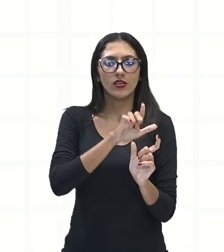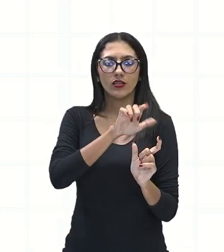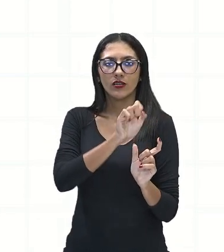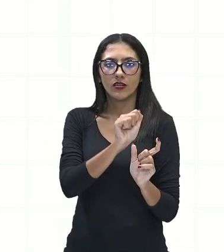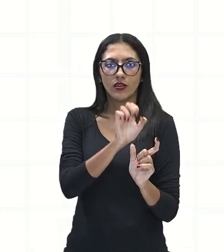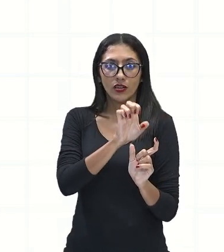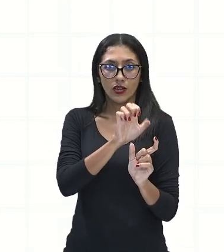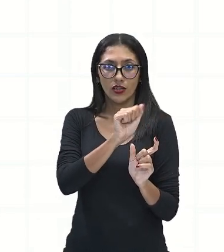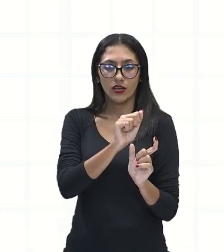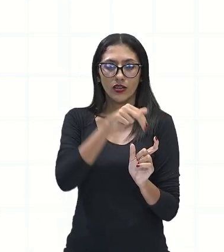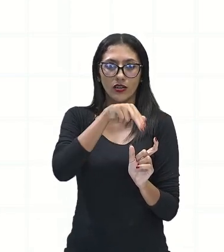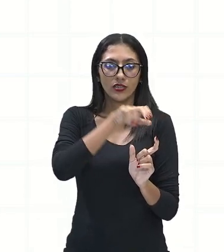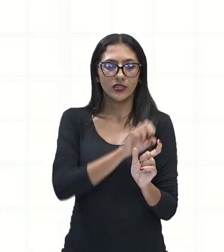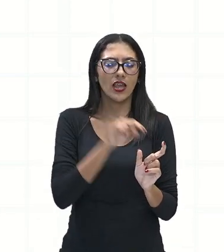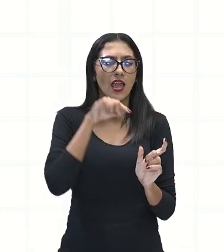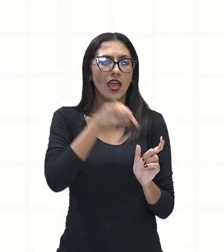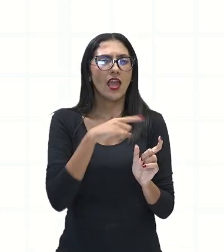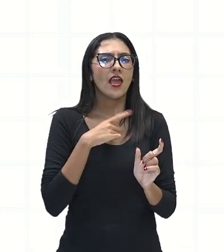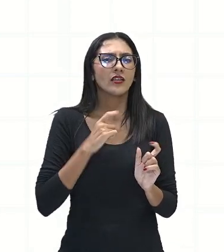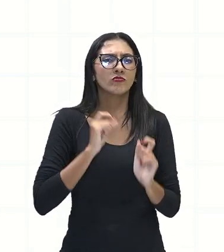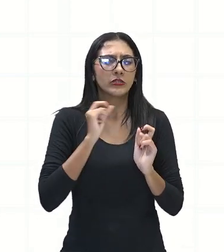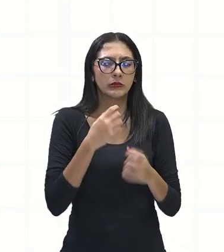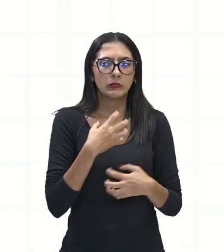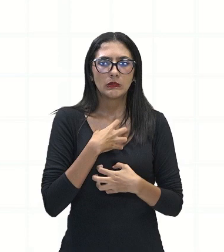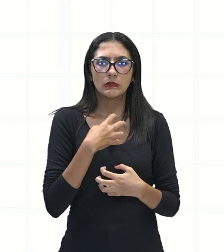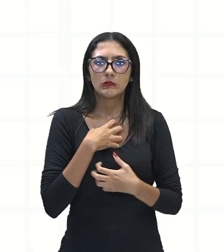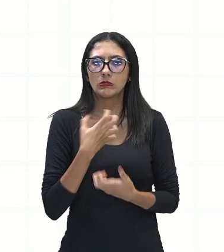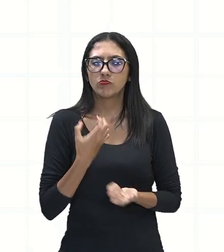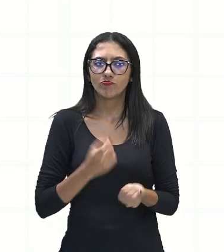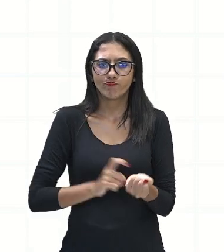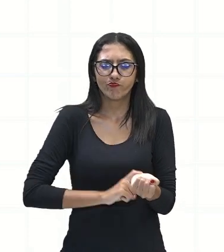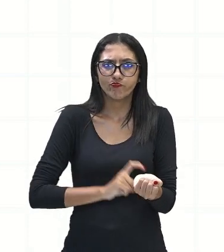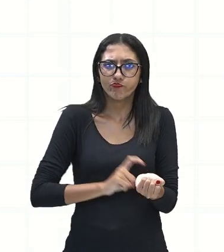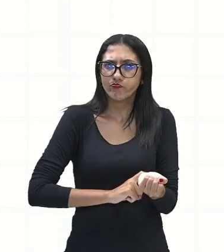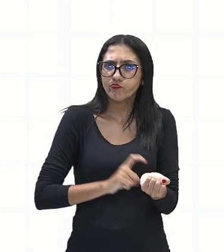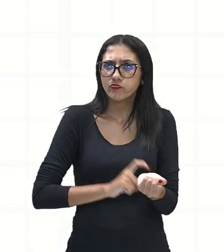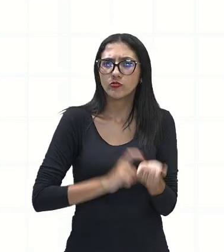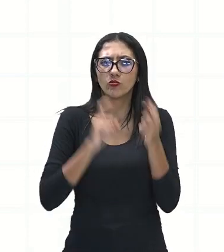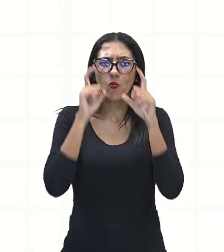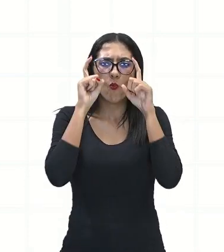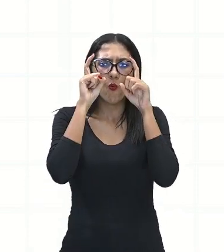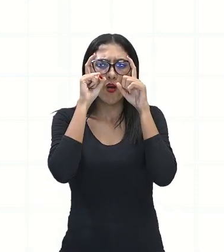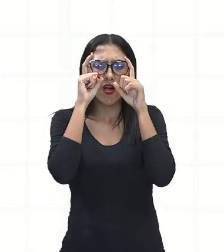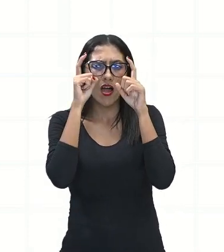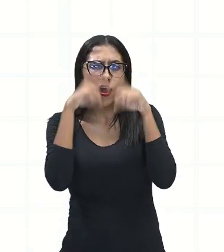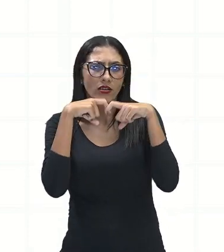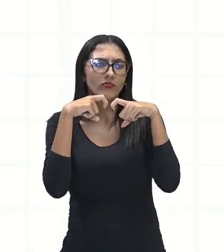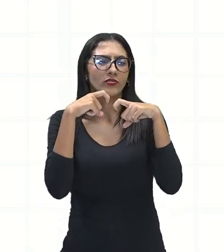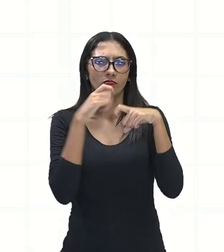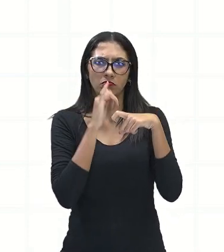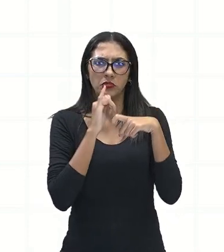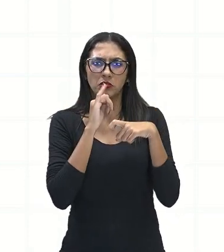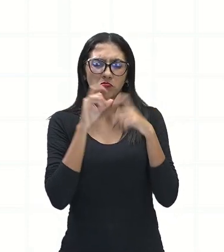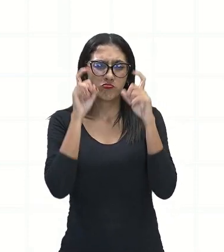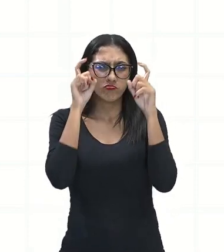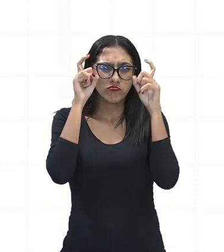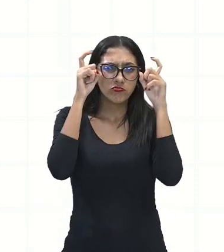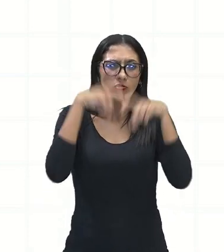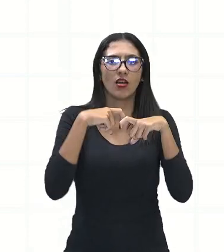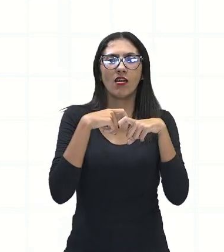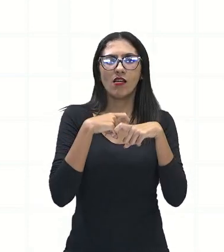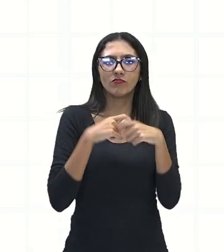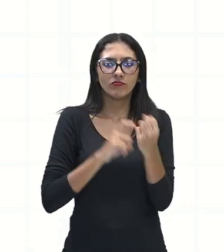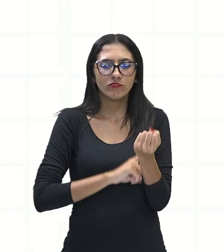ela ficou extremamente chateada, né? Ela ficou com raiva, né? Então, aqui,